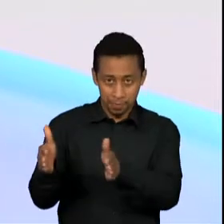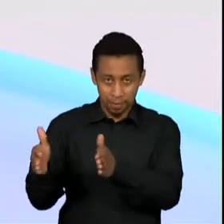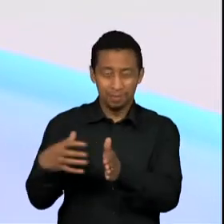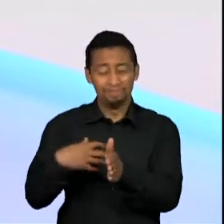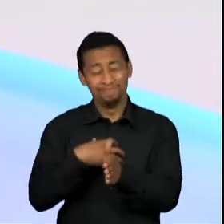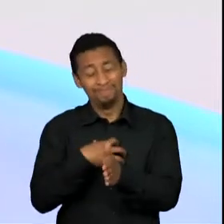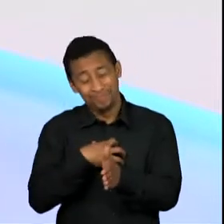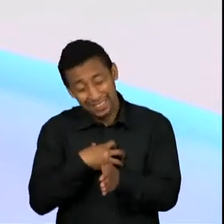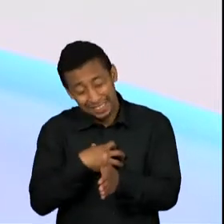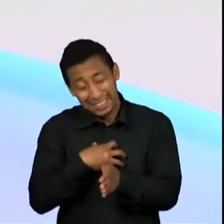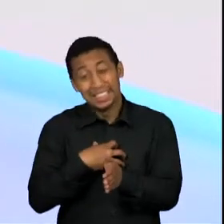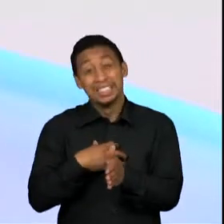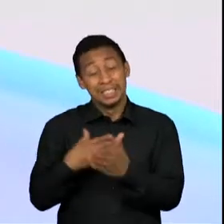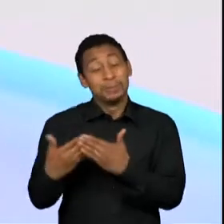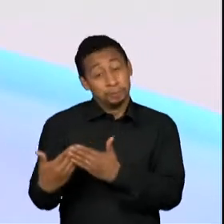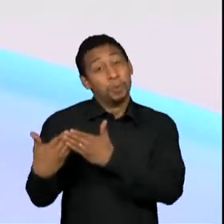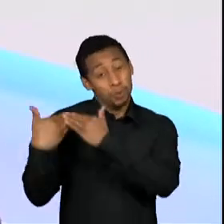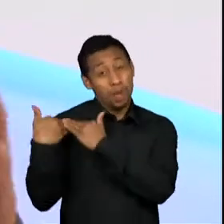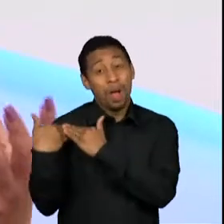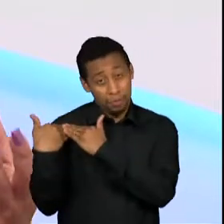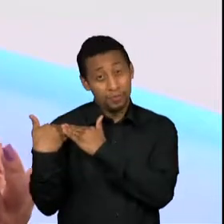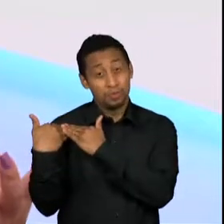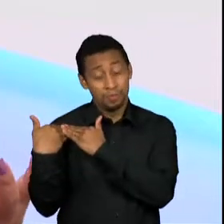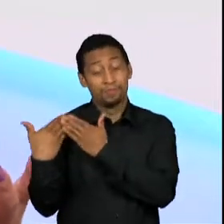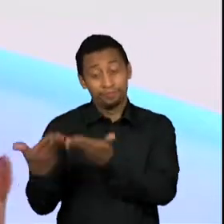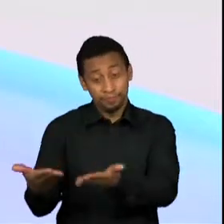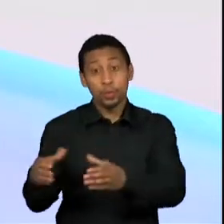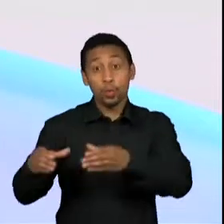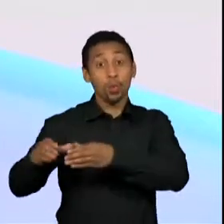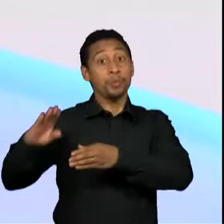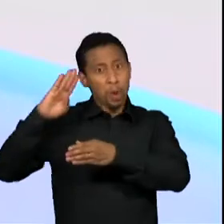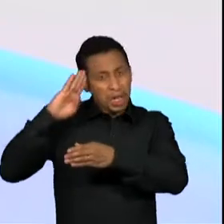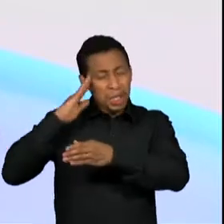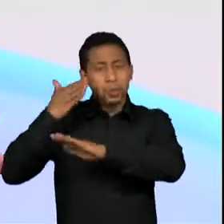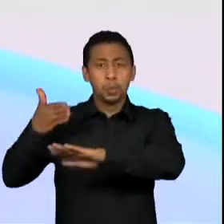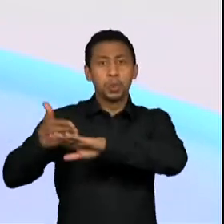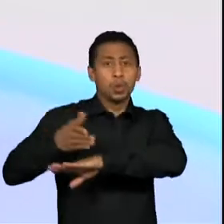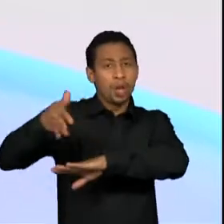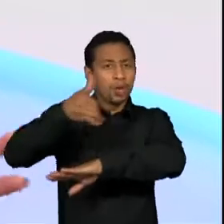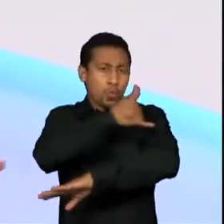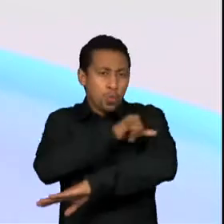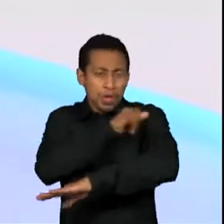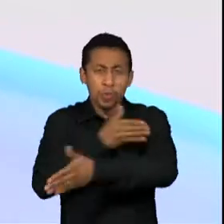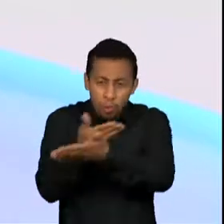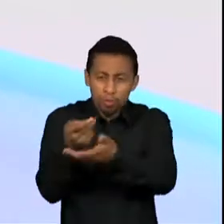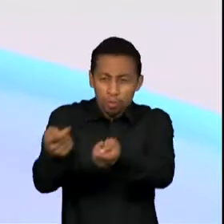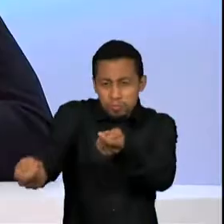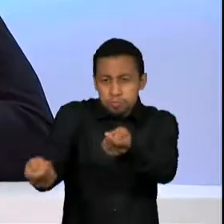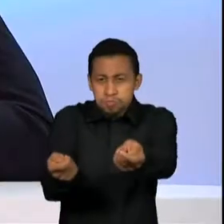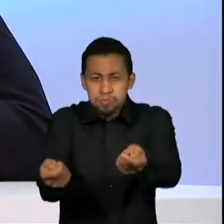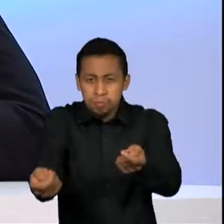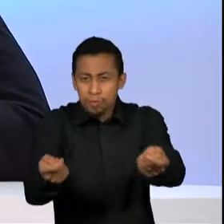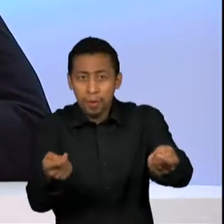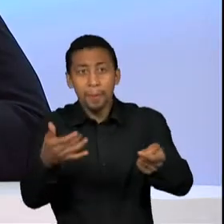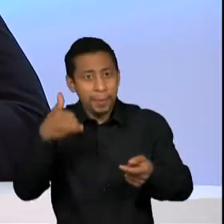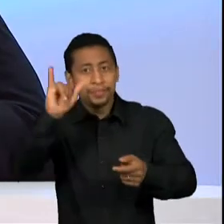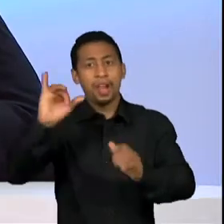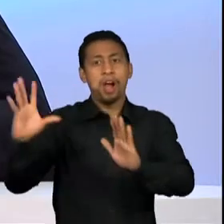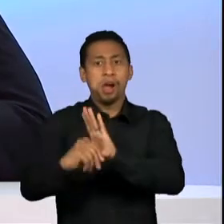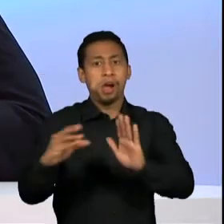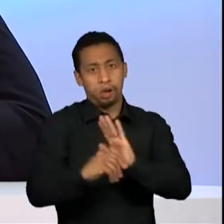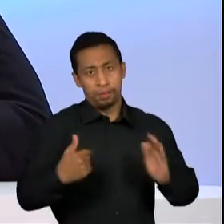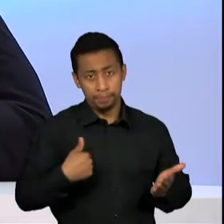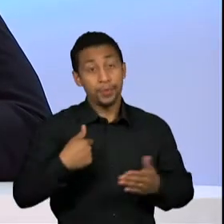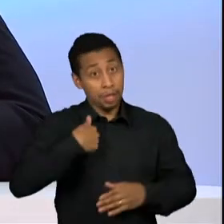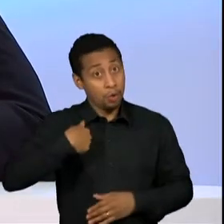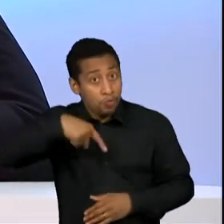sentimos um pouco responsáveis por toda aquela operação, tanto que nós fiscalizamos e fomos, né? As comunidades, quando eu fui à